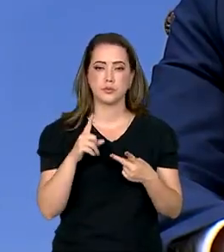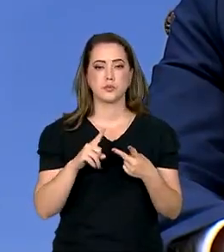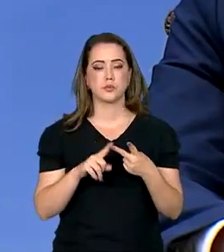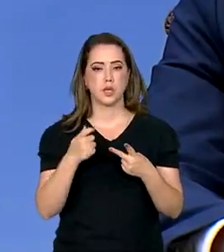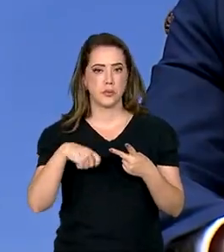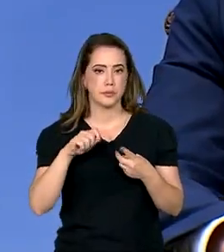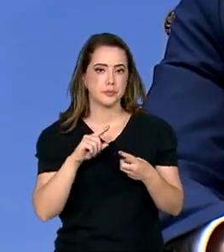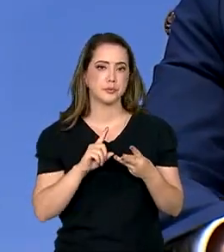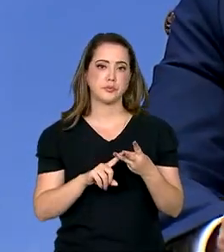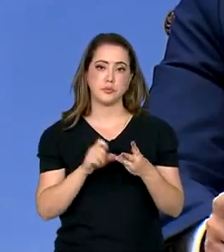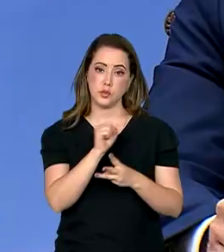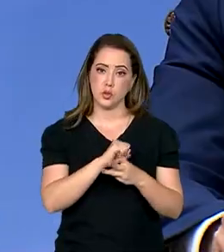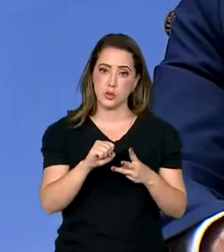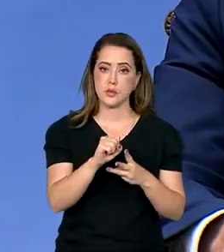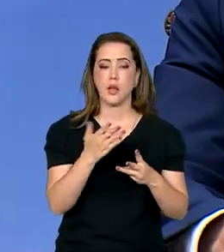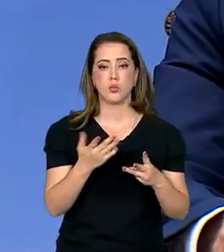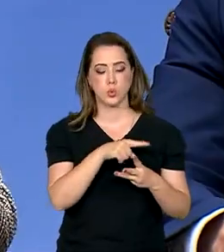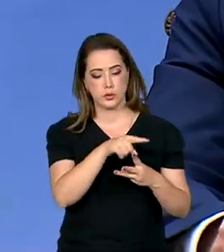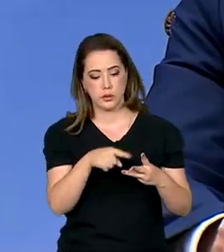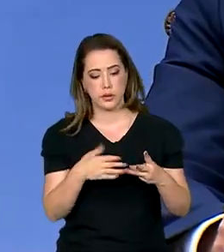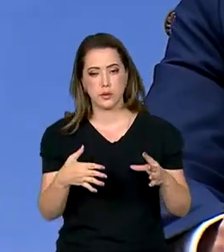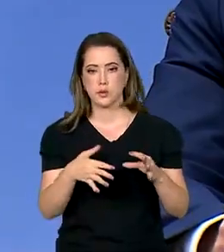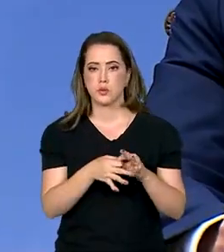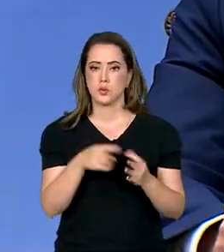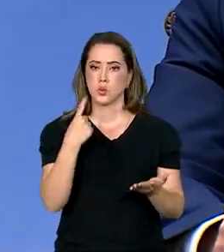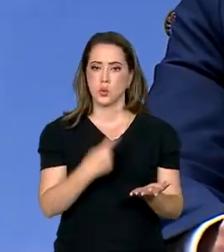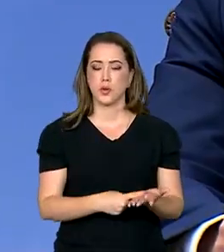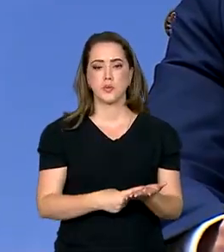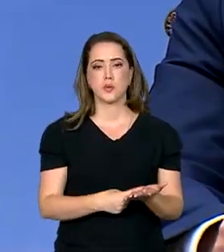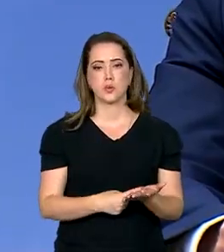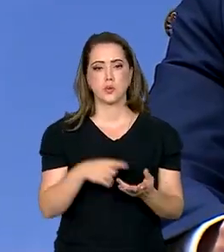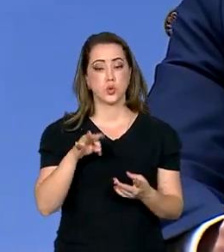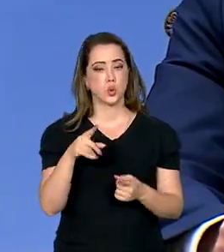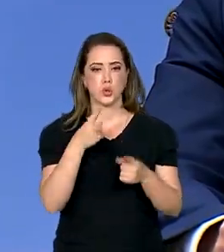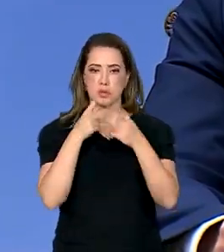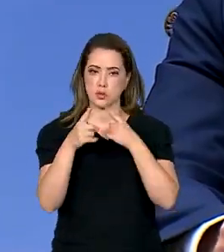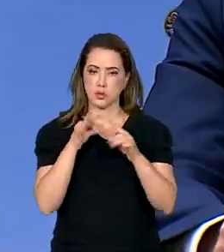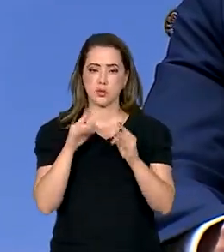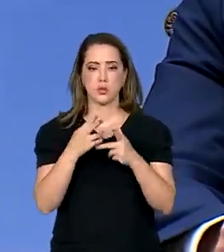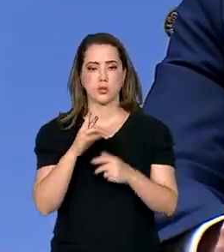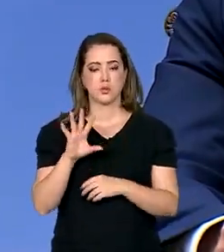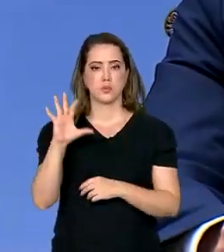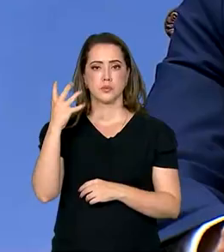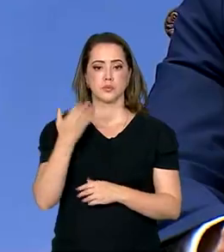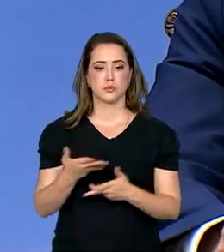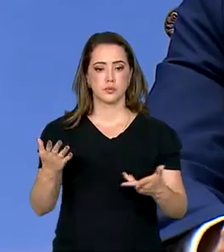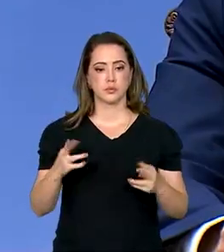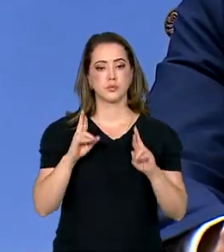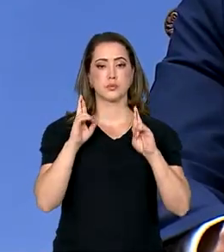econômico e social, estarão parte de todas as discussões e de todos os resultados